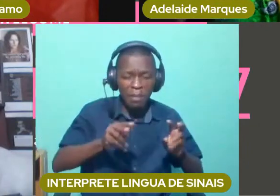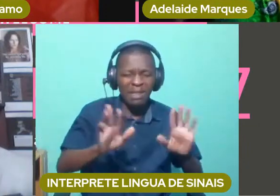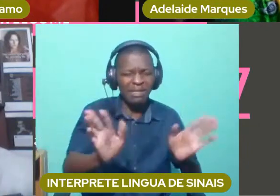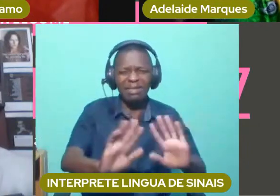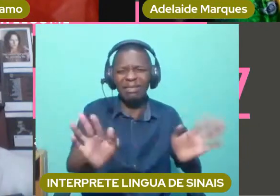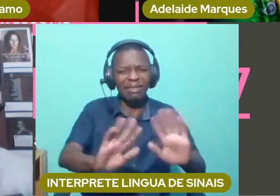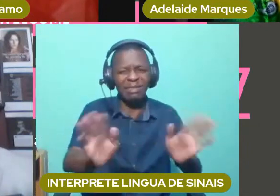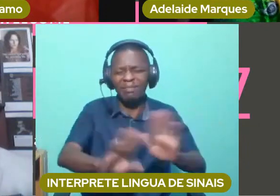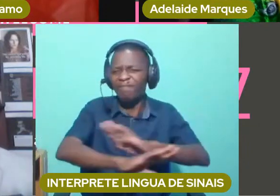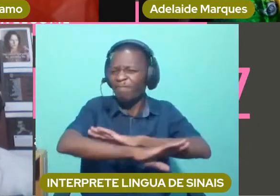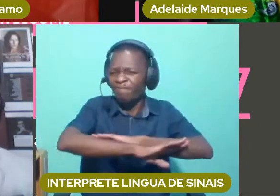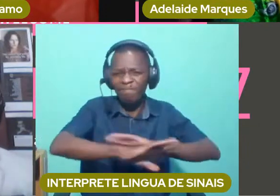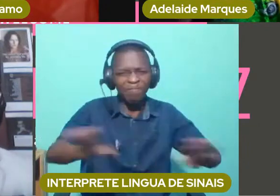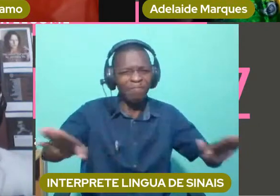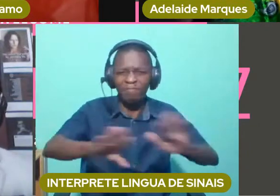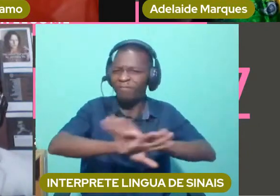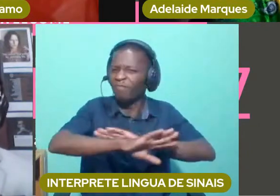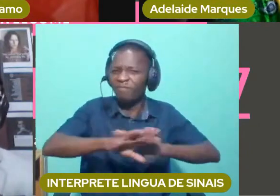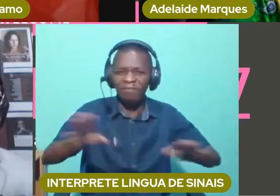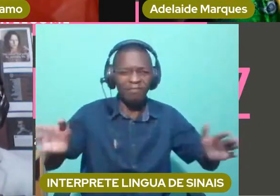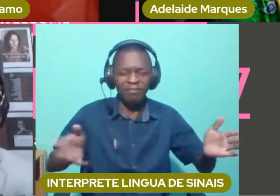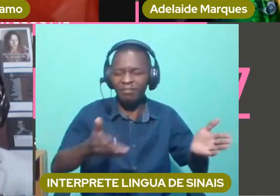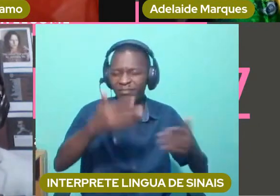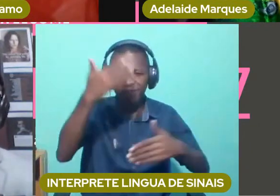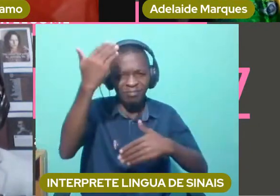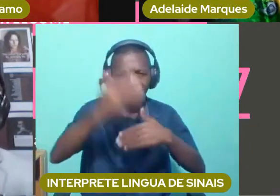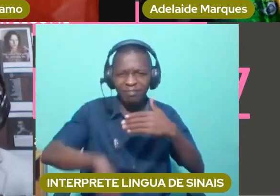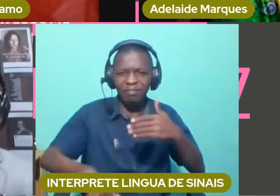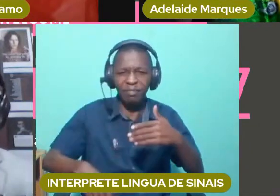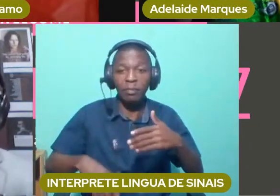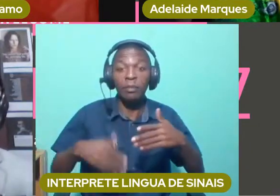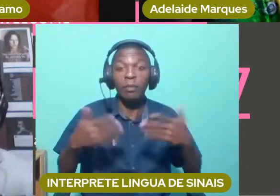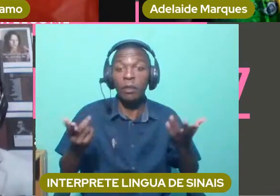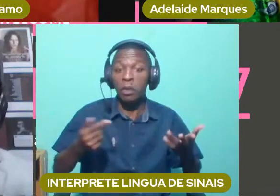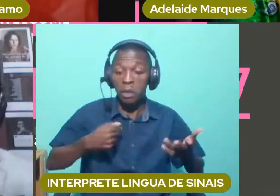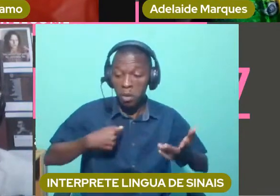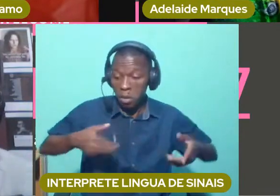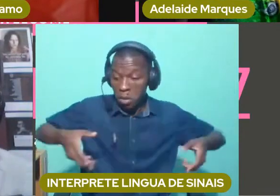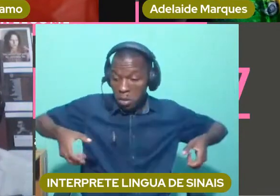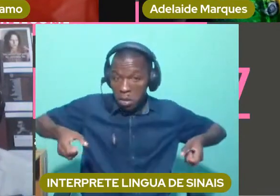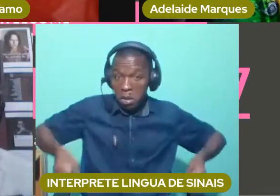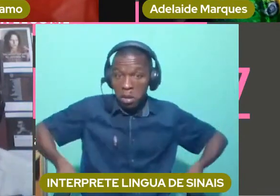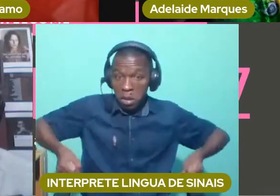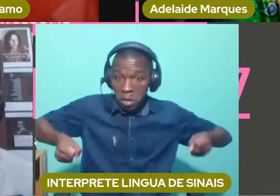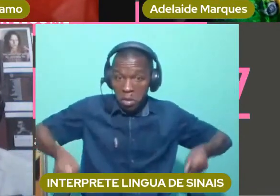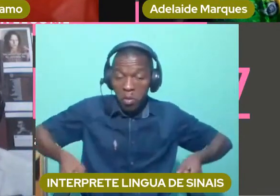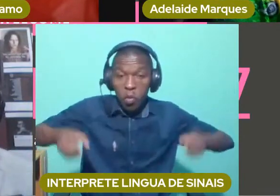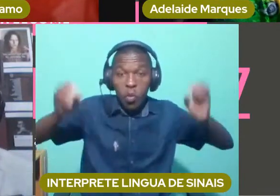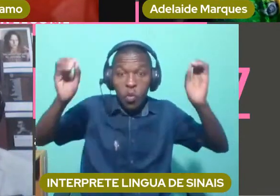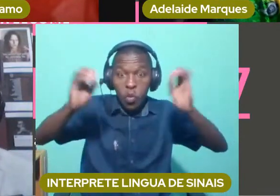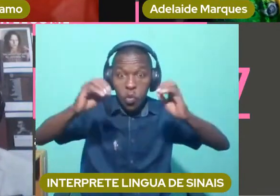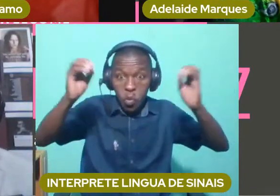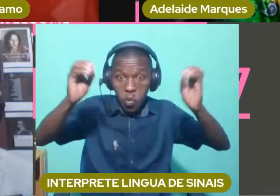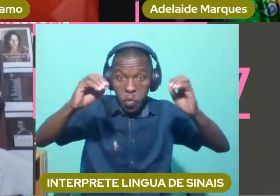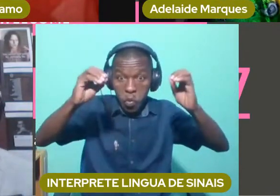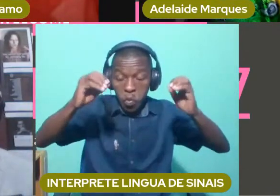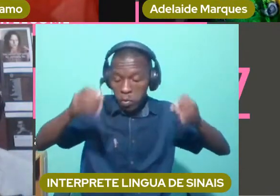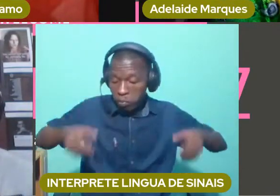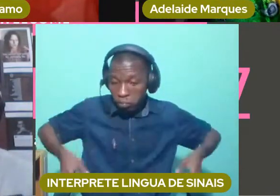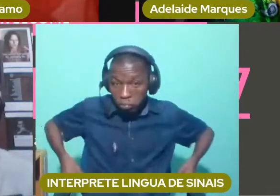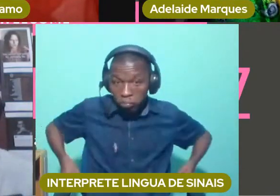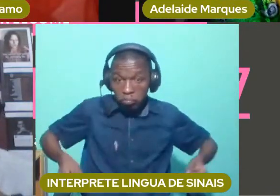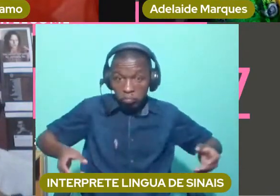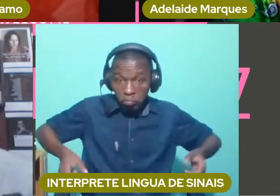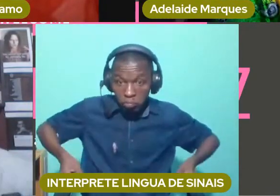não havendo nem aparelhos, nem moletas, nem cadeiras de rodas, eu ia ao colo,